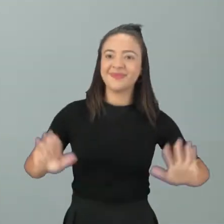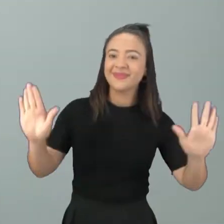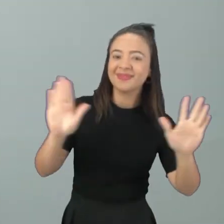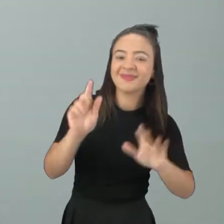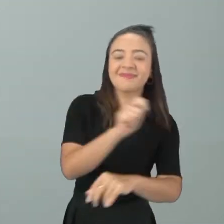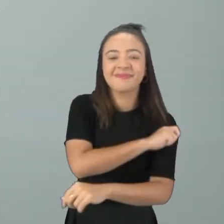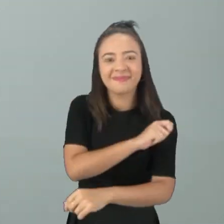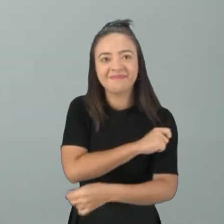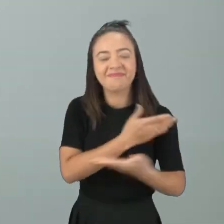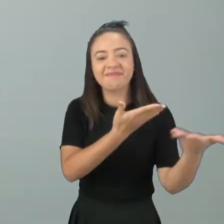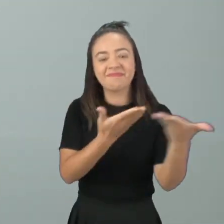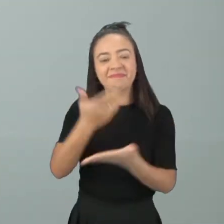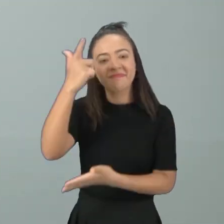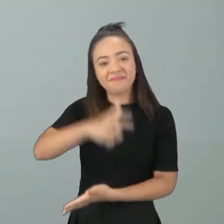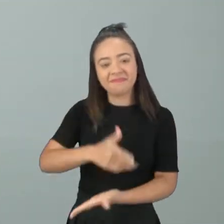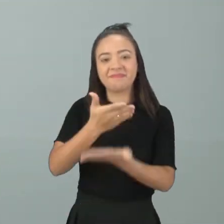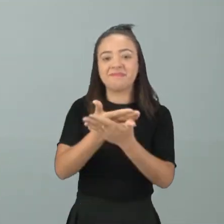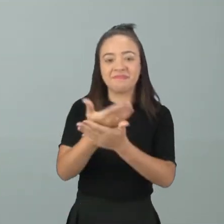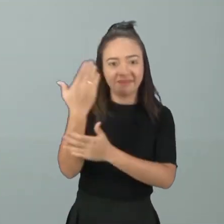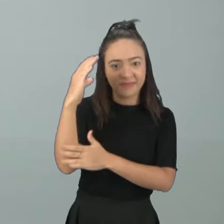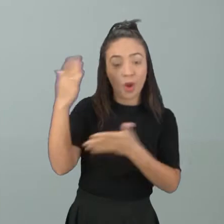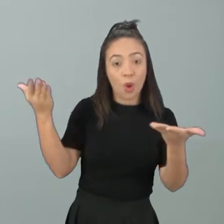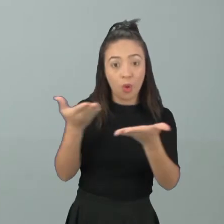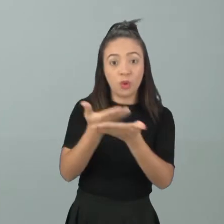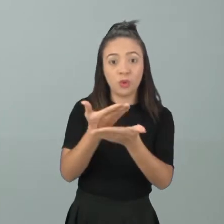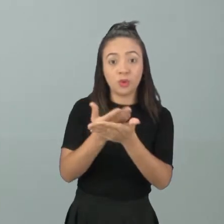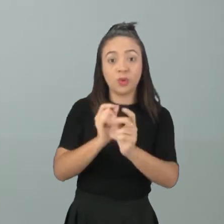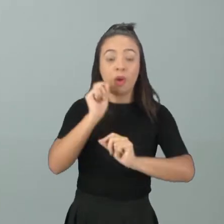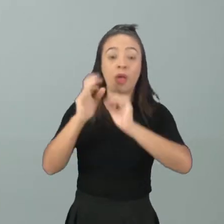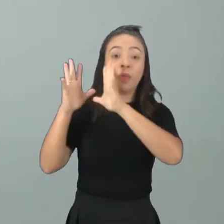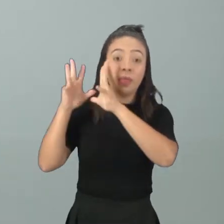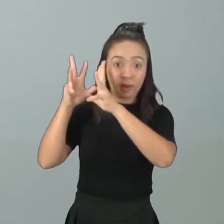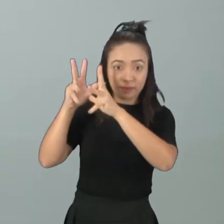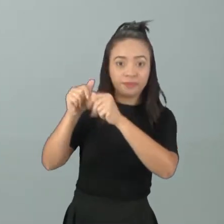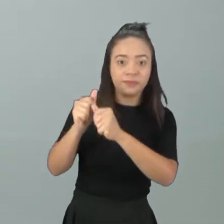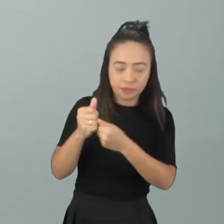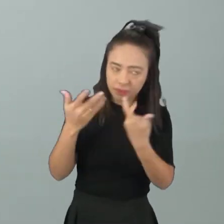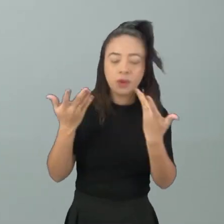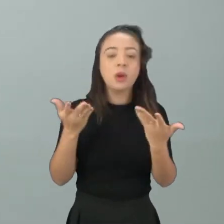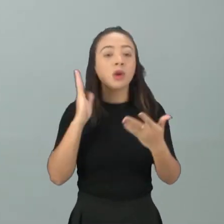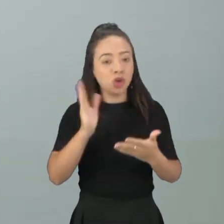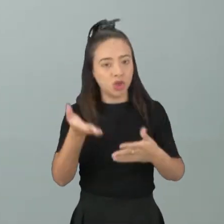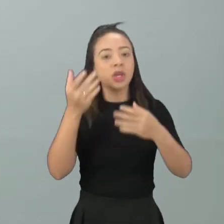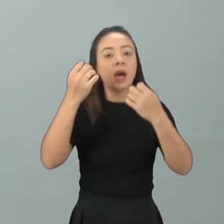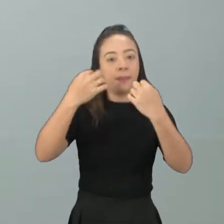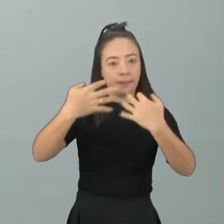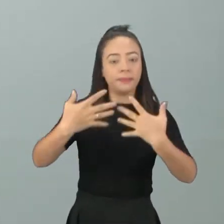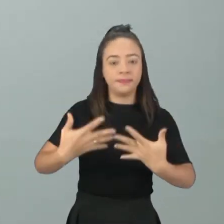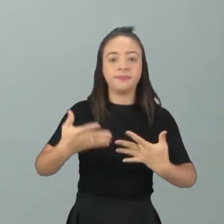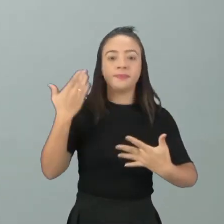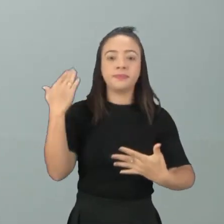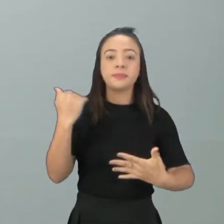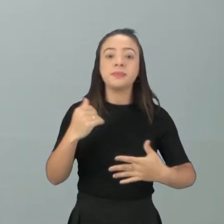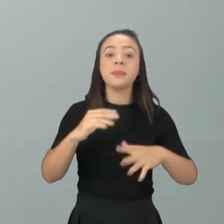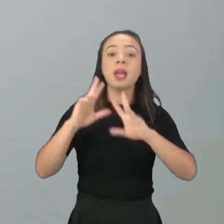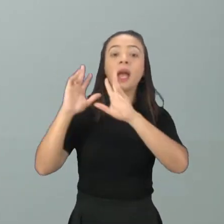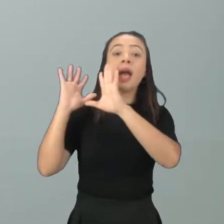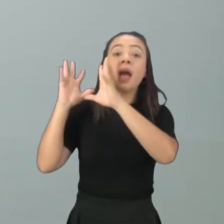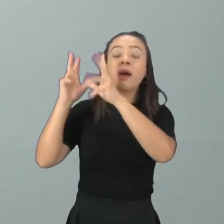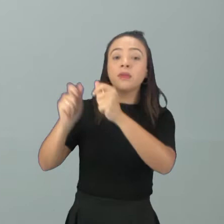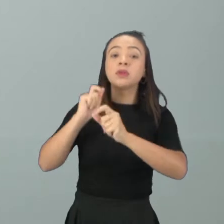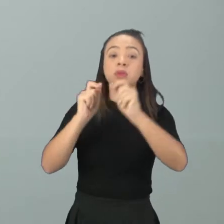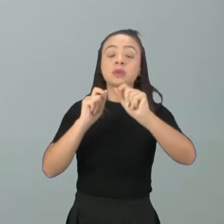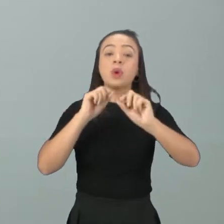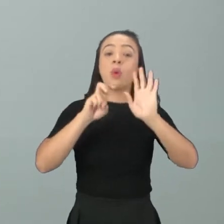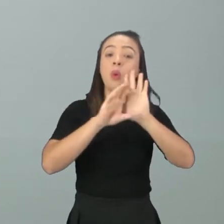Olá, alunos, bem-vindos a mais uma aula de ciências. Na aula de hoje, uma aula de revisão, como vem acontecendo nas aulas anteriores, nós vamos revisar um